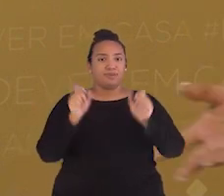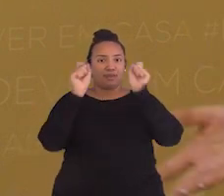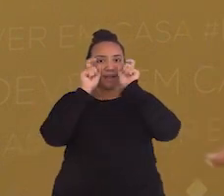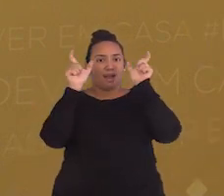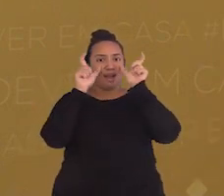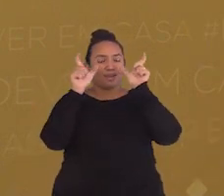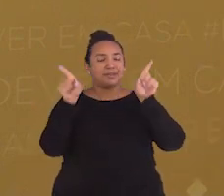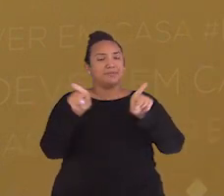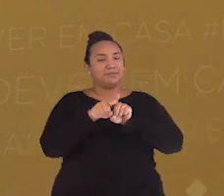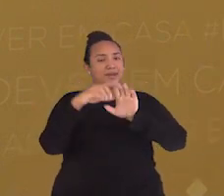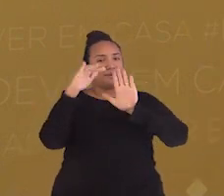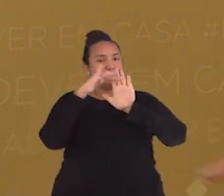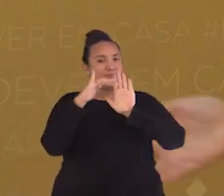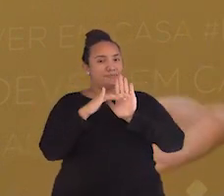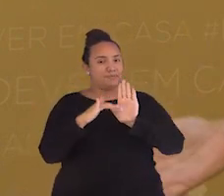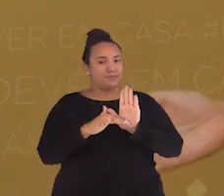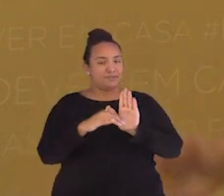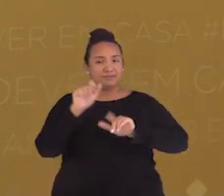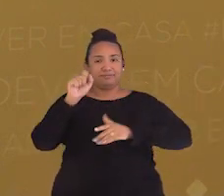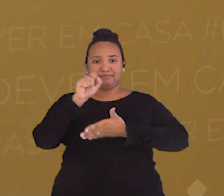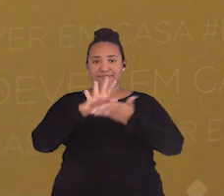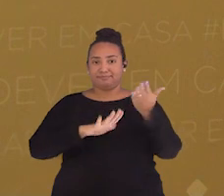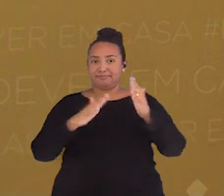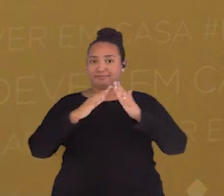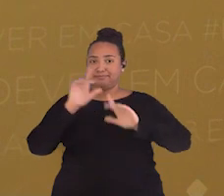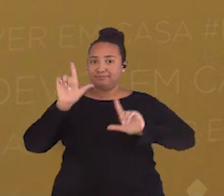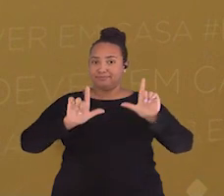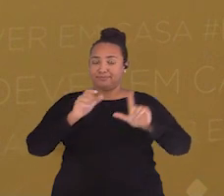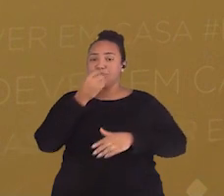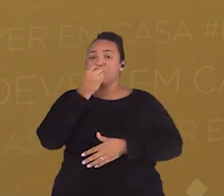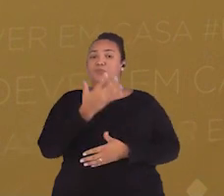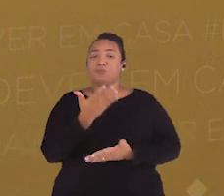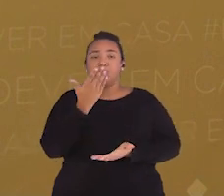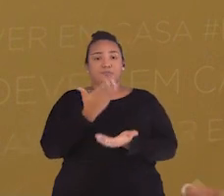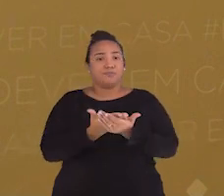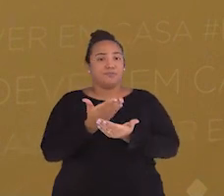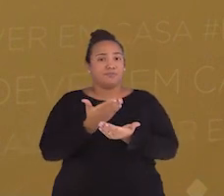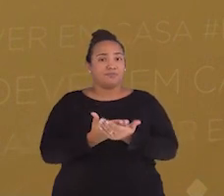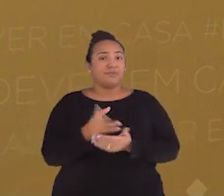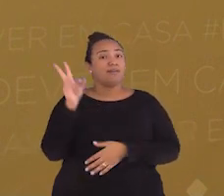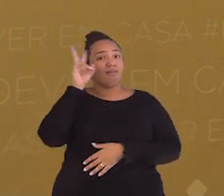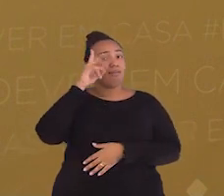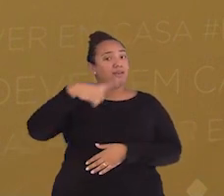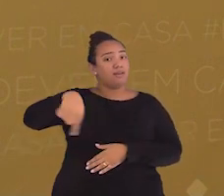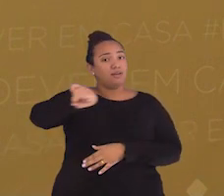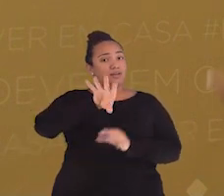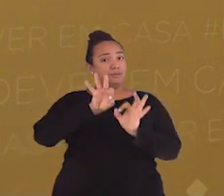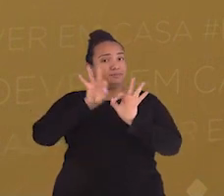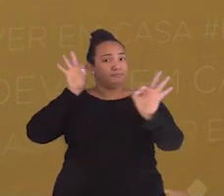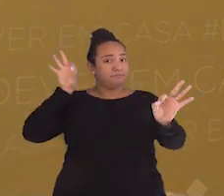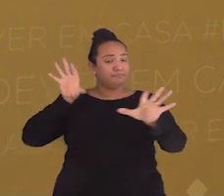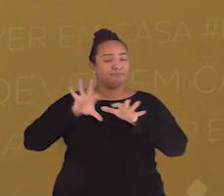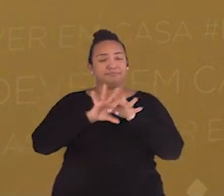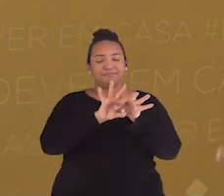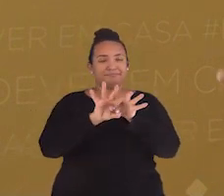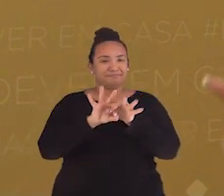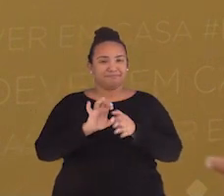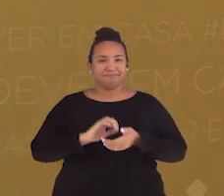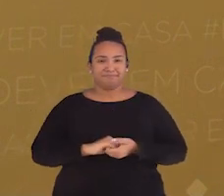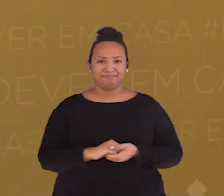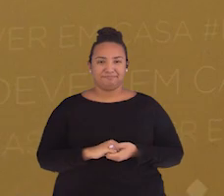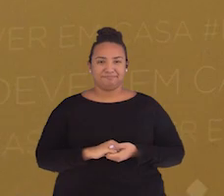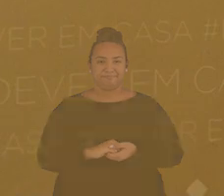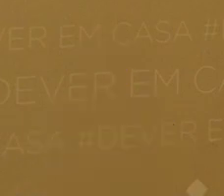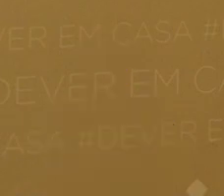atentos também à nossa programação do Dever em Casa na TV. Bons estudos! E não se esqueçam, mesmo distantes,